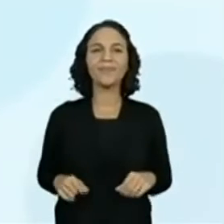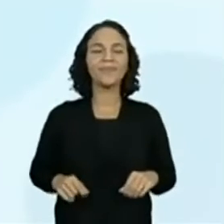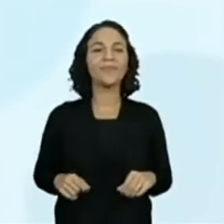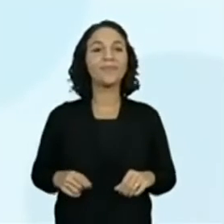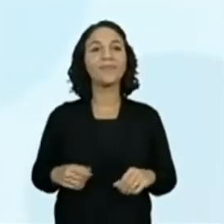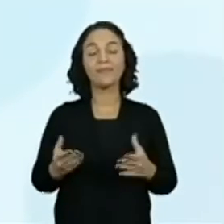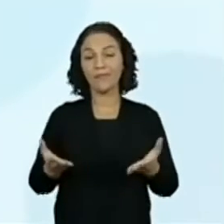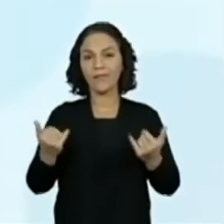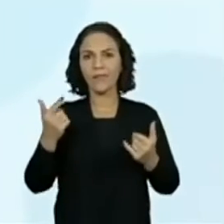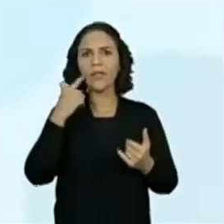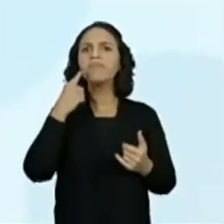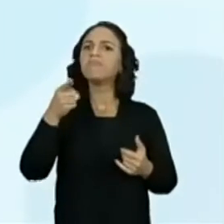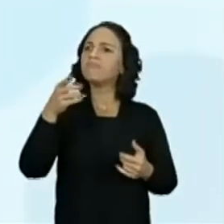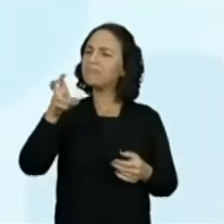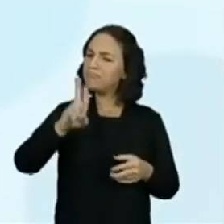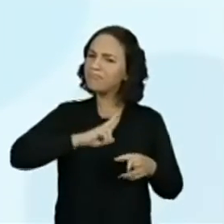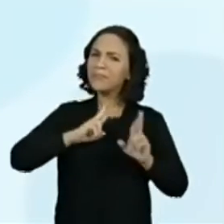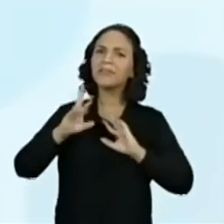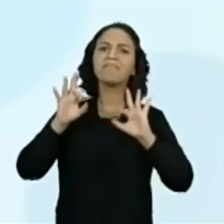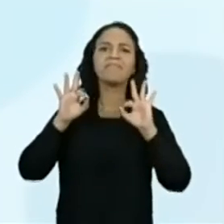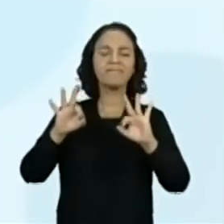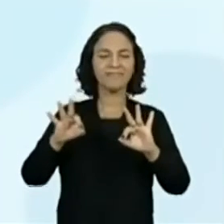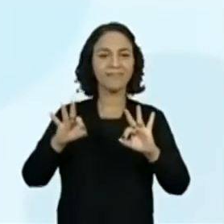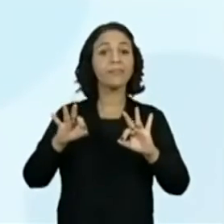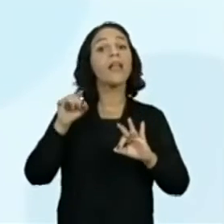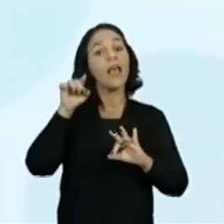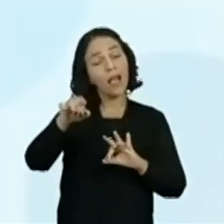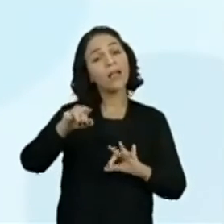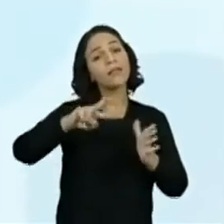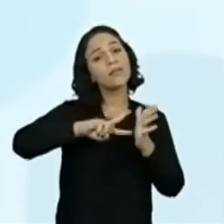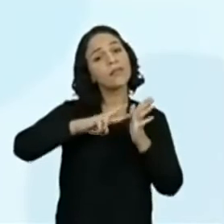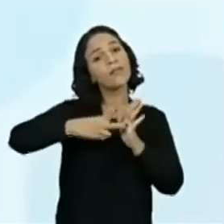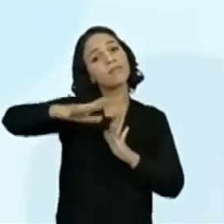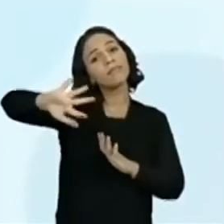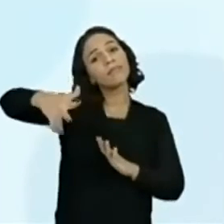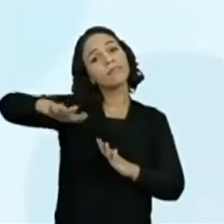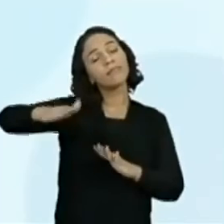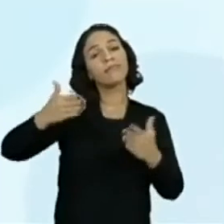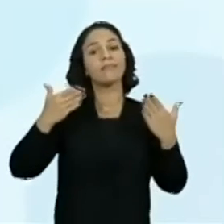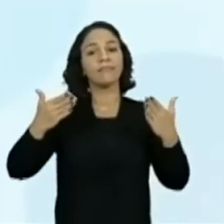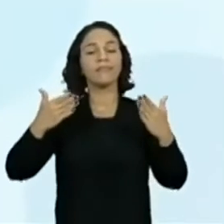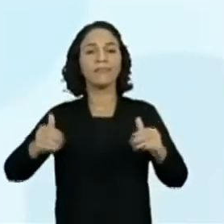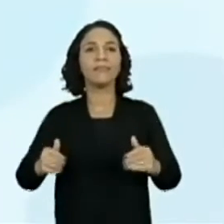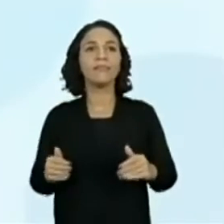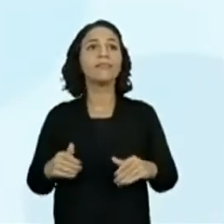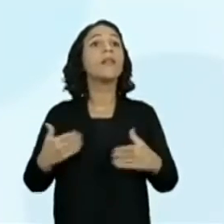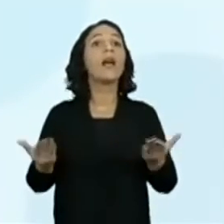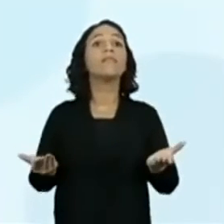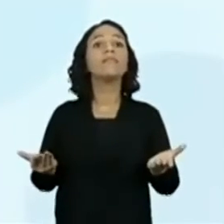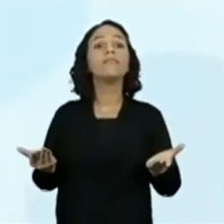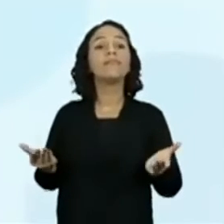vamos lá. Estão sabendo tudo? Olha, isso é estimar. Muito simples. Opa.